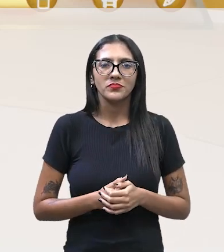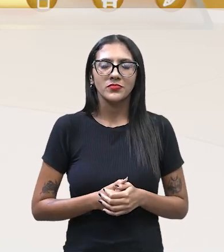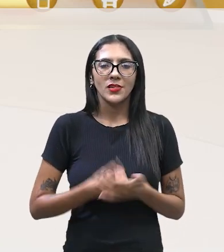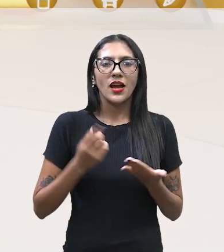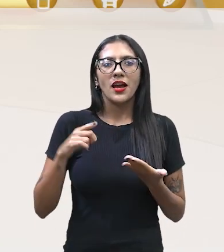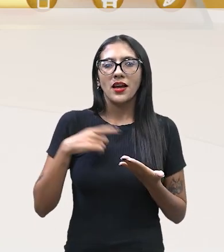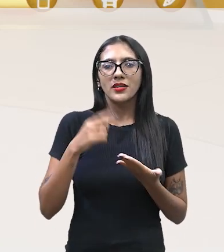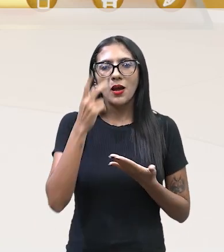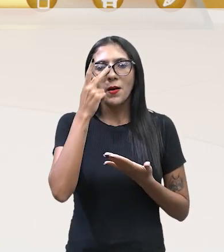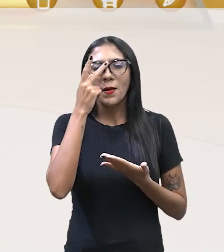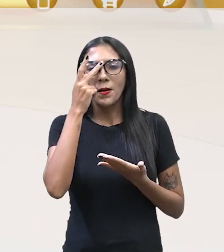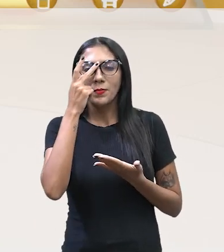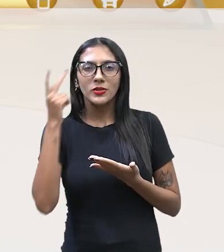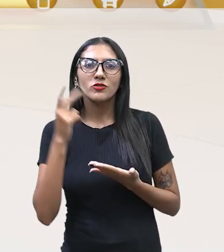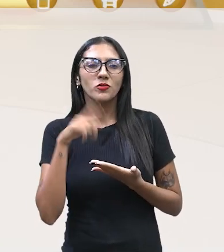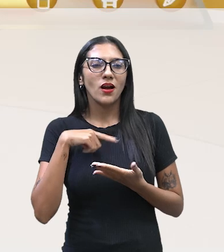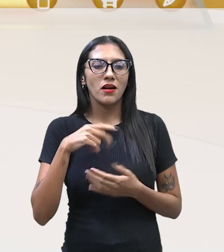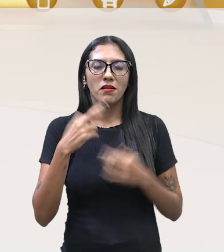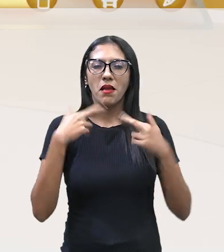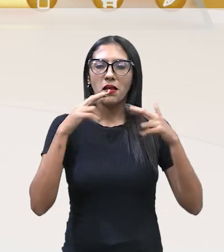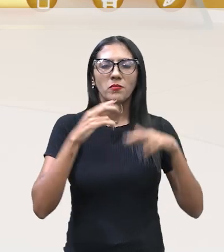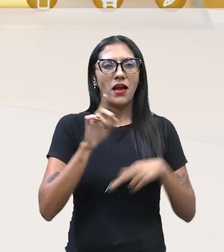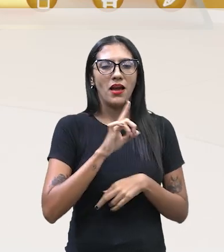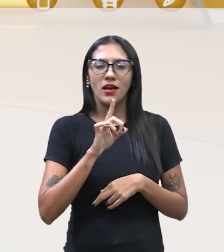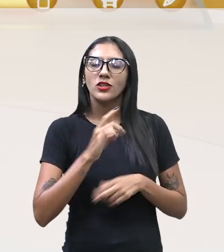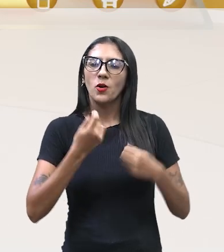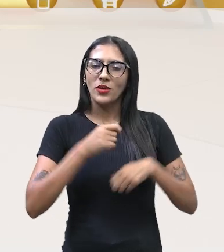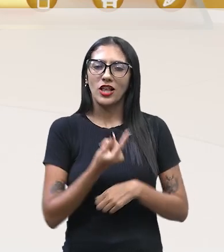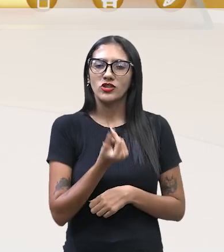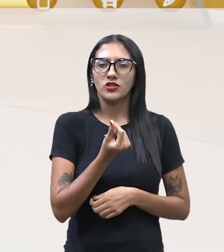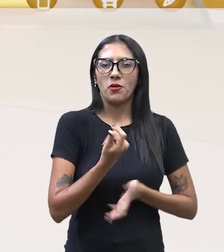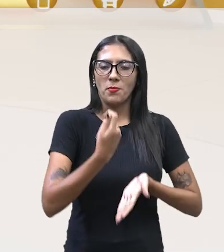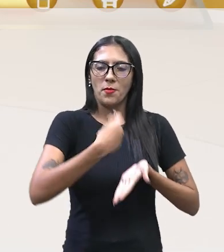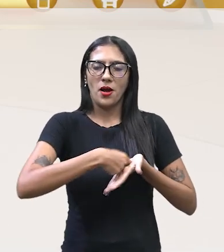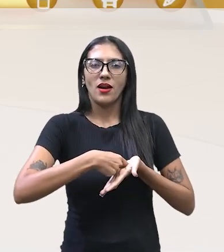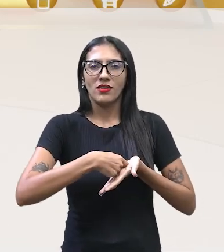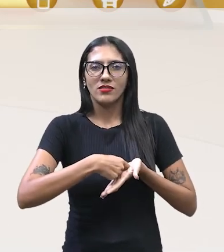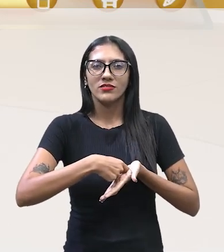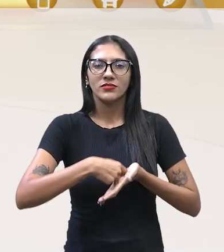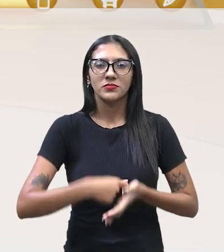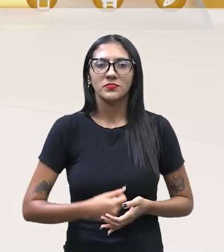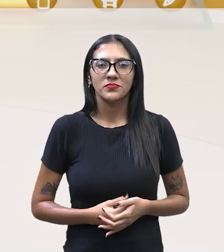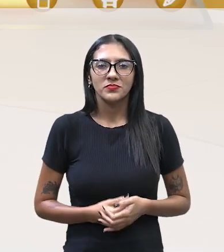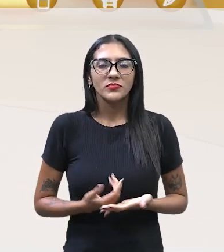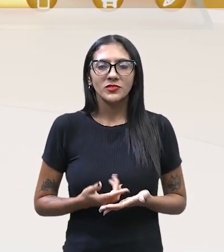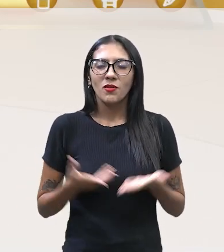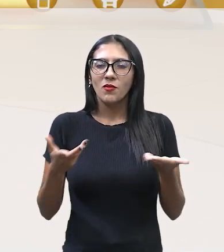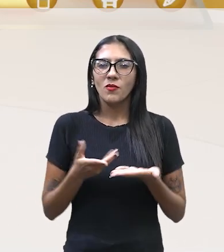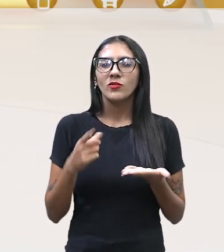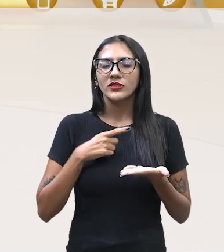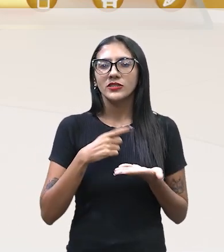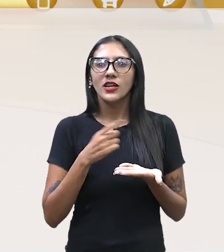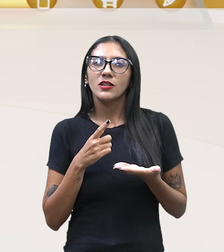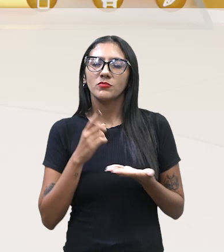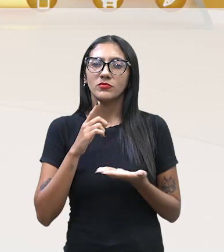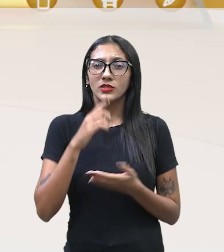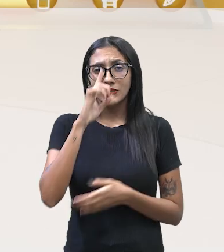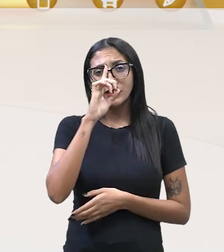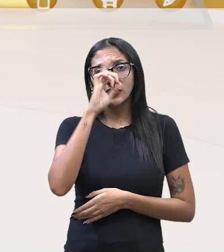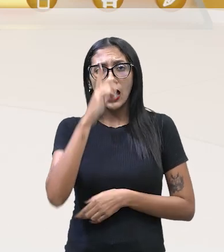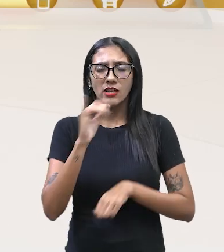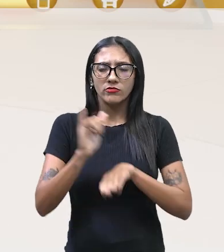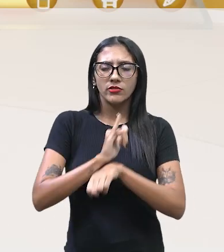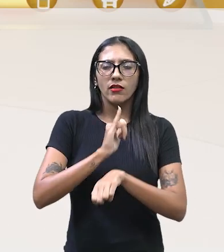aqui não se paga com arroba, aqui se paga. A gente ainda precisa de dinheiro. Então, precisa do dinheiro. Então, hoje, estão fazendo isso, questão do marketing, até os